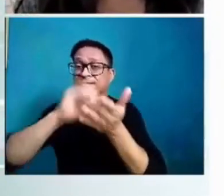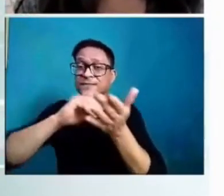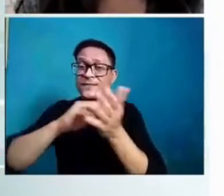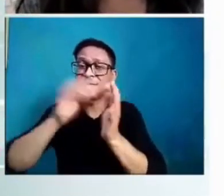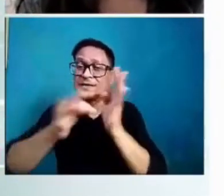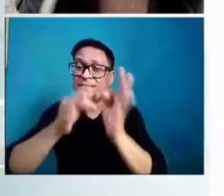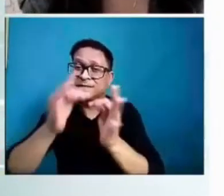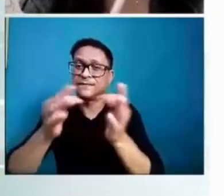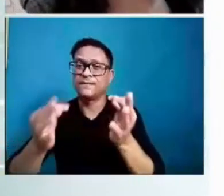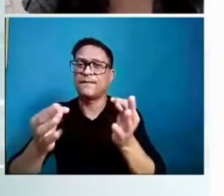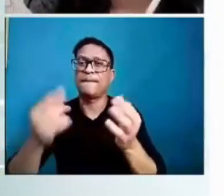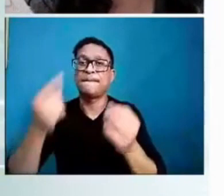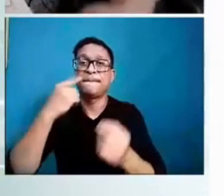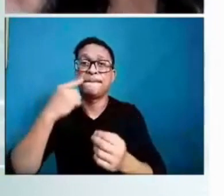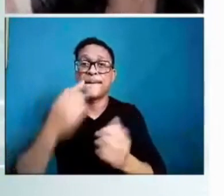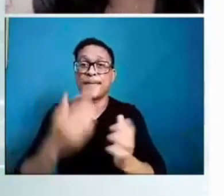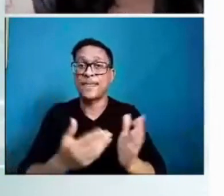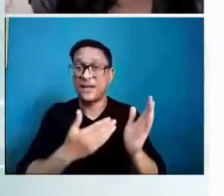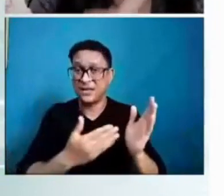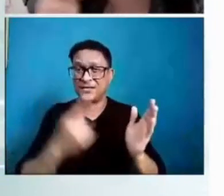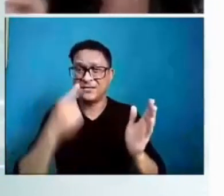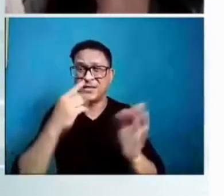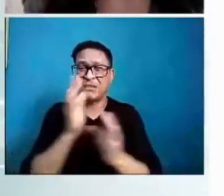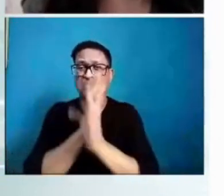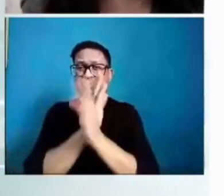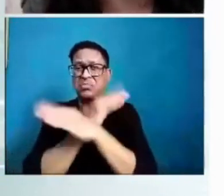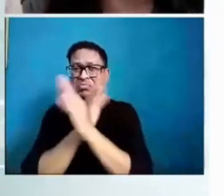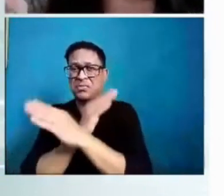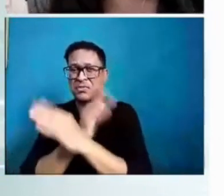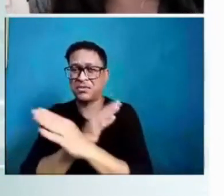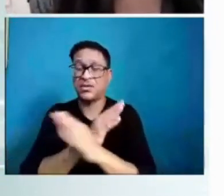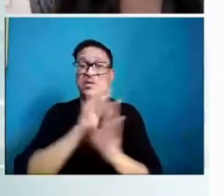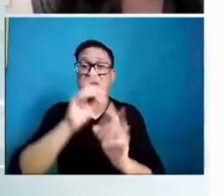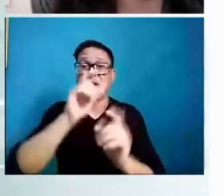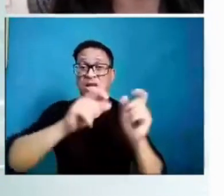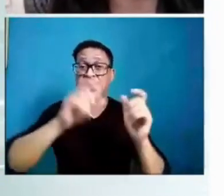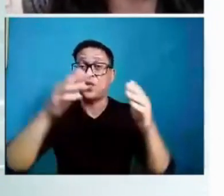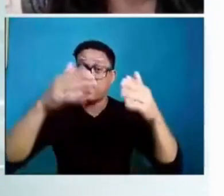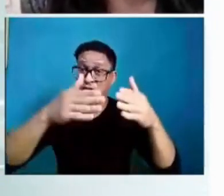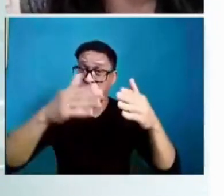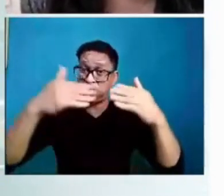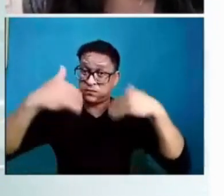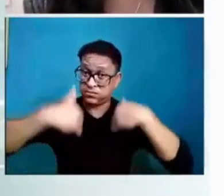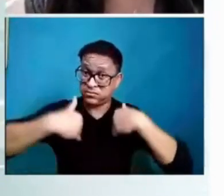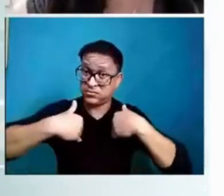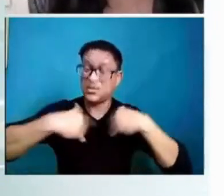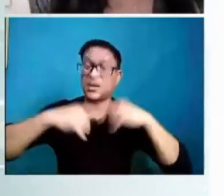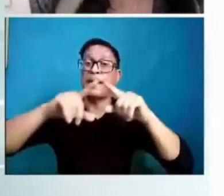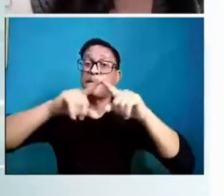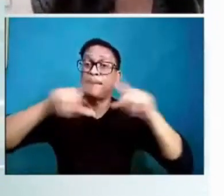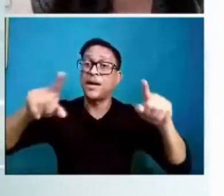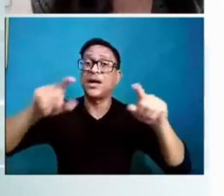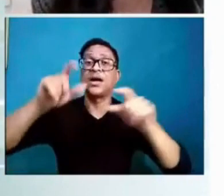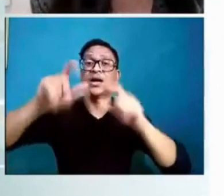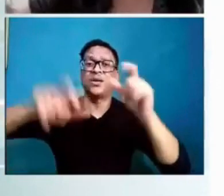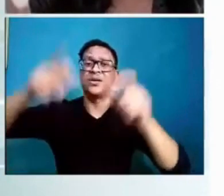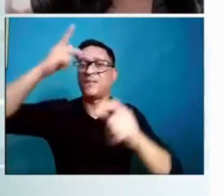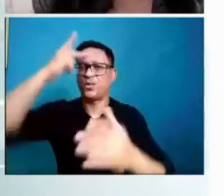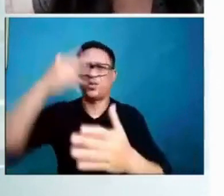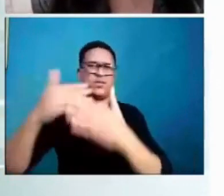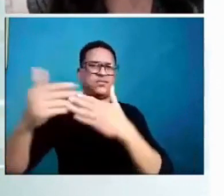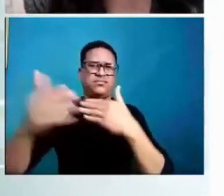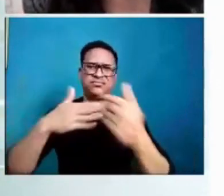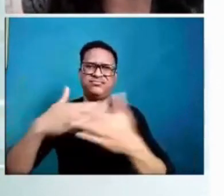autistas, aqui eu estou falando em pessoas autistas, mas isso podia ser em qualquer ser humano, são negligenciadas, o que acaba acontecendo?